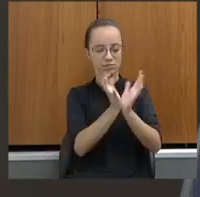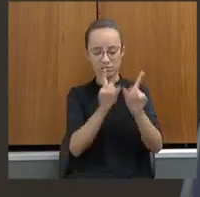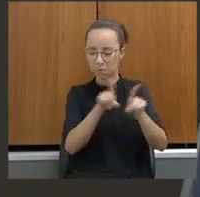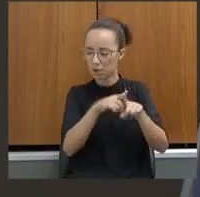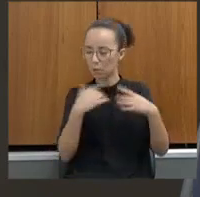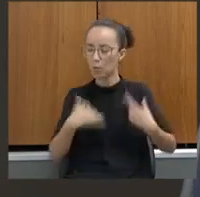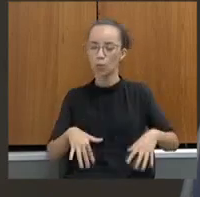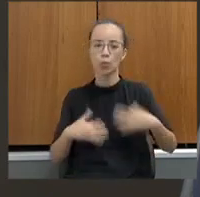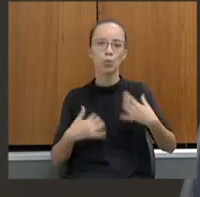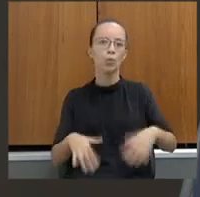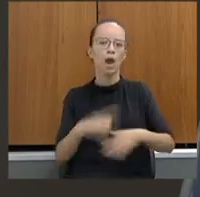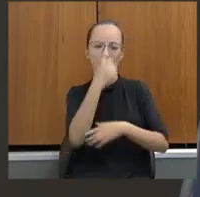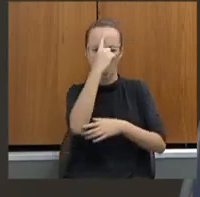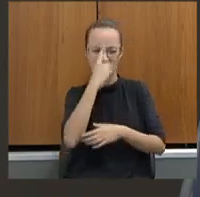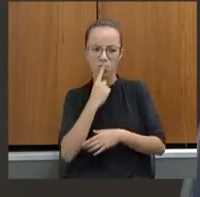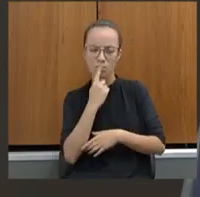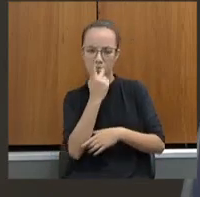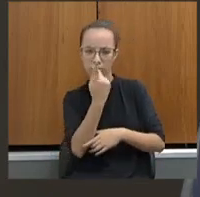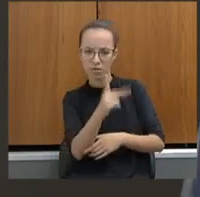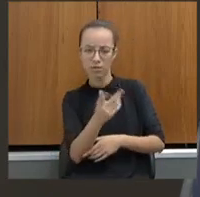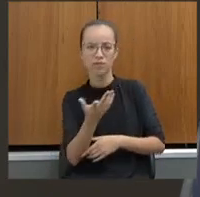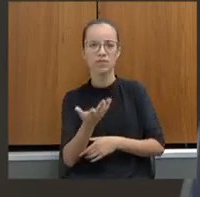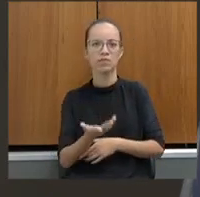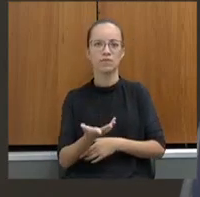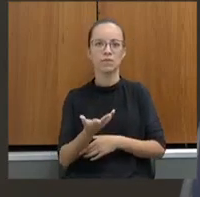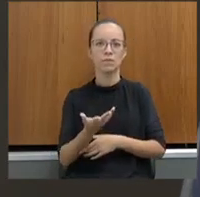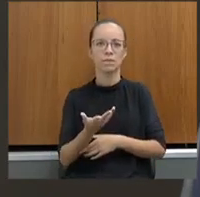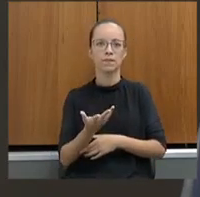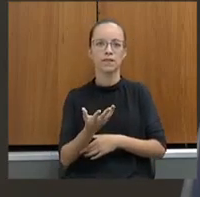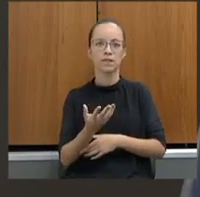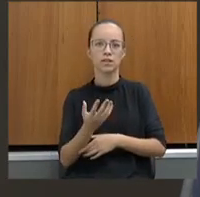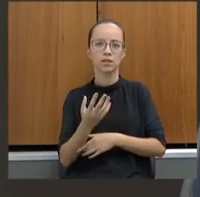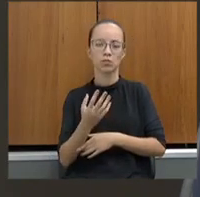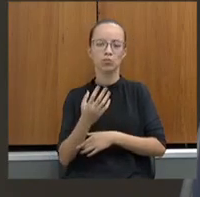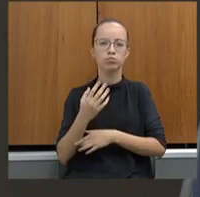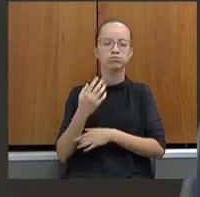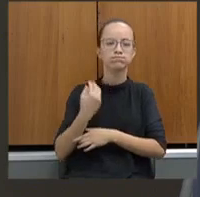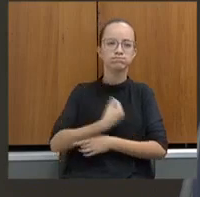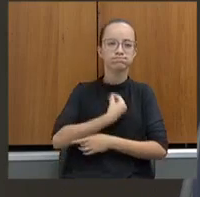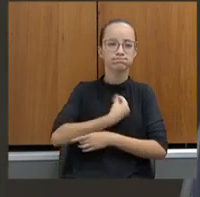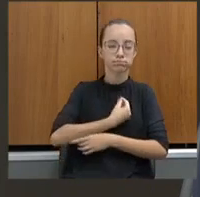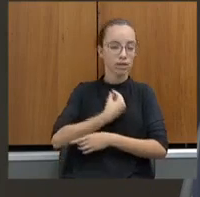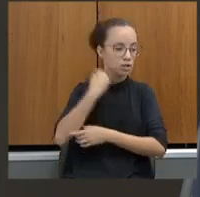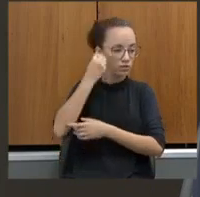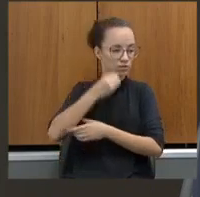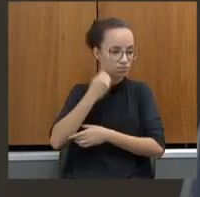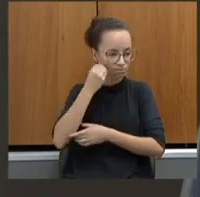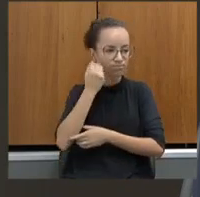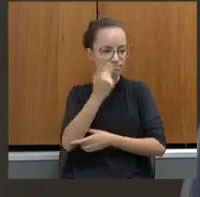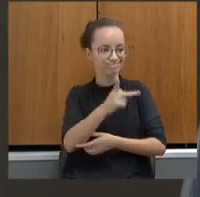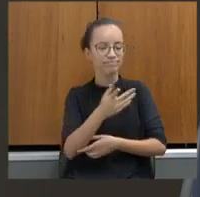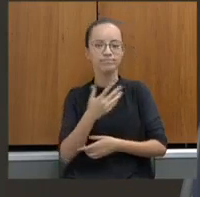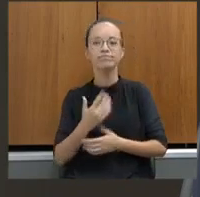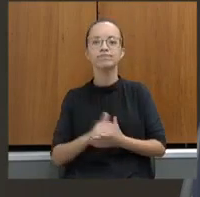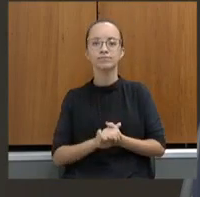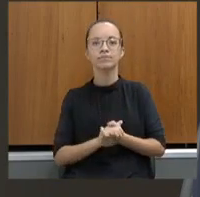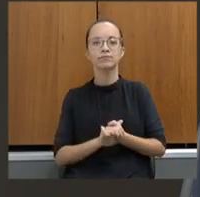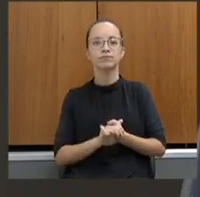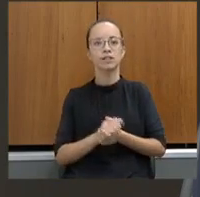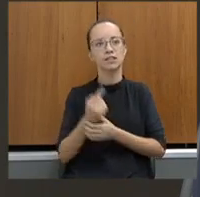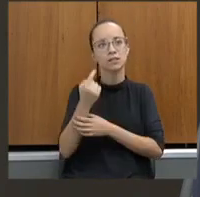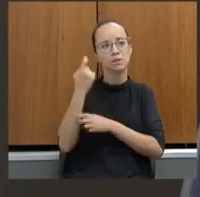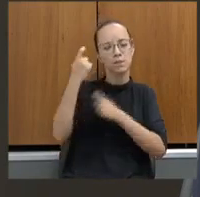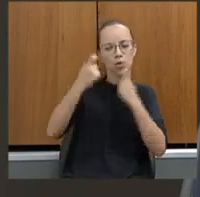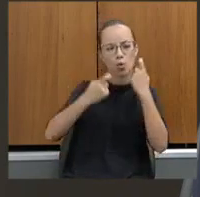Uma pessoa no seu perfil, no seu histórico, hoje, normalmente, não iria pensar em